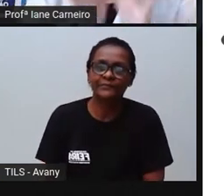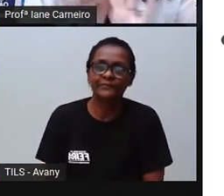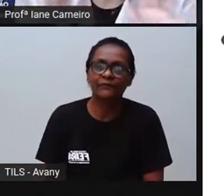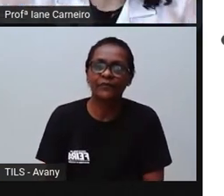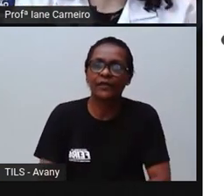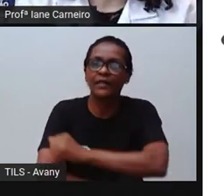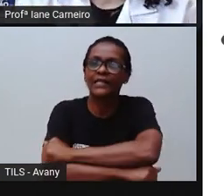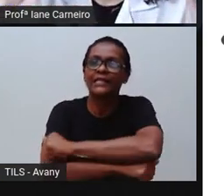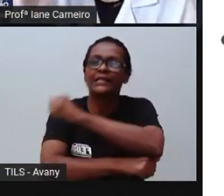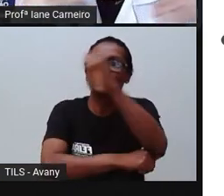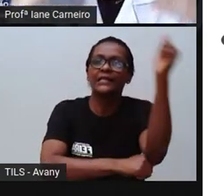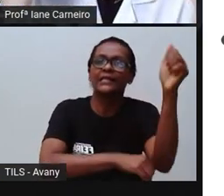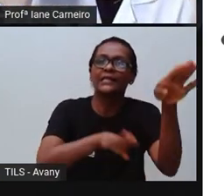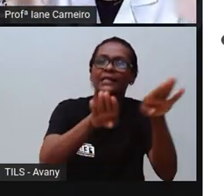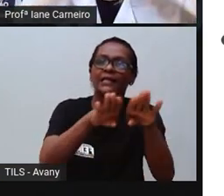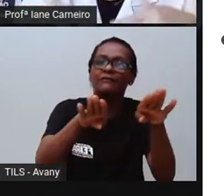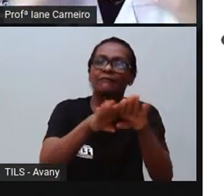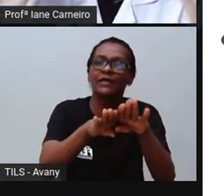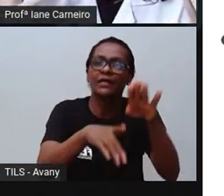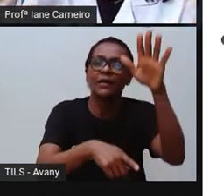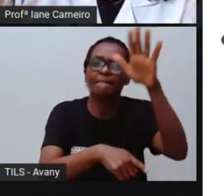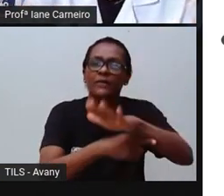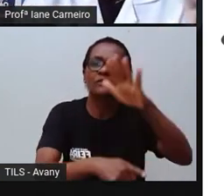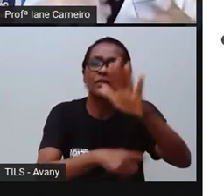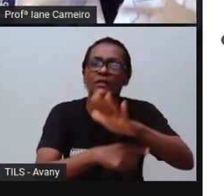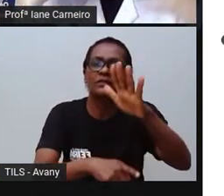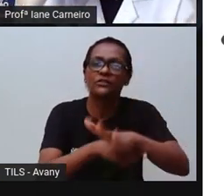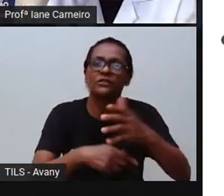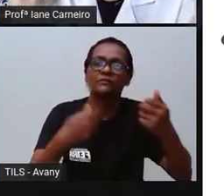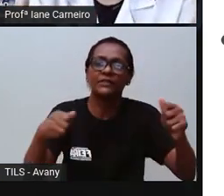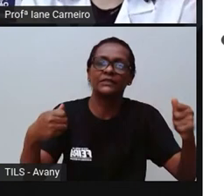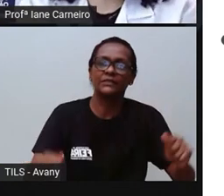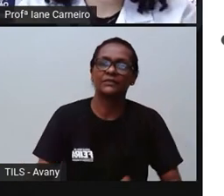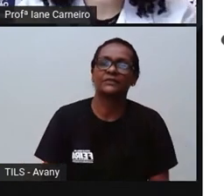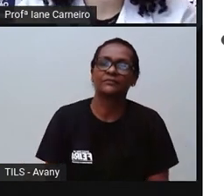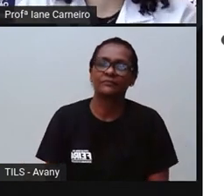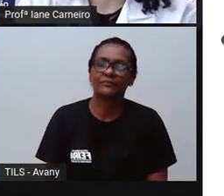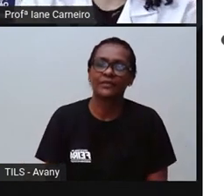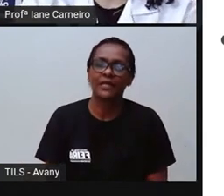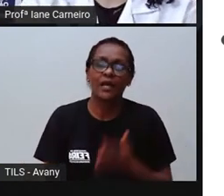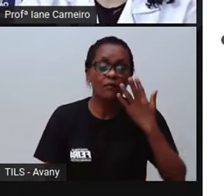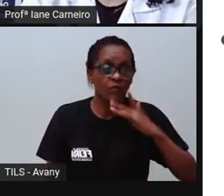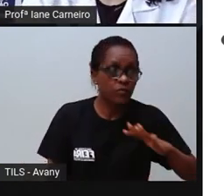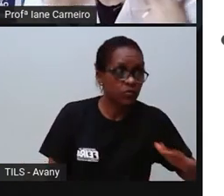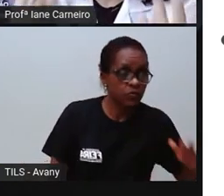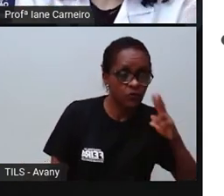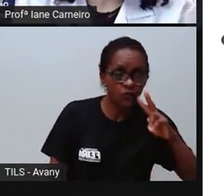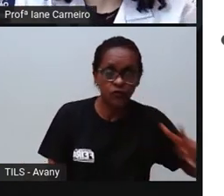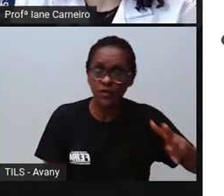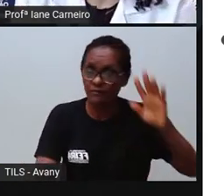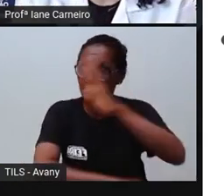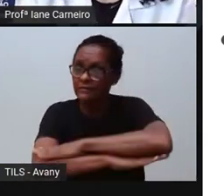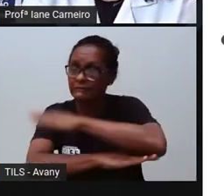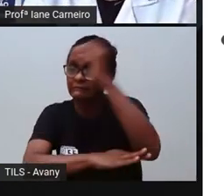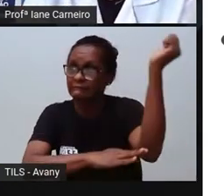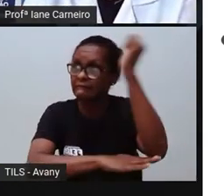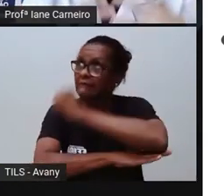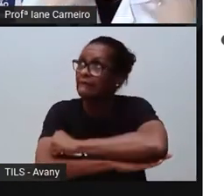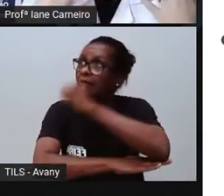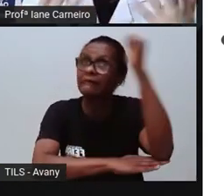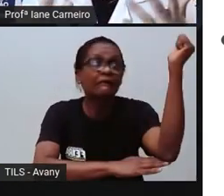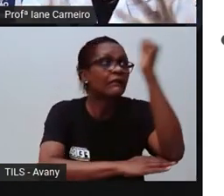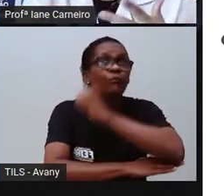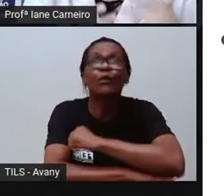tela, né, pra proteger, pra que se a criança for chegar até a janela, ela não caia da janela, né?